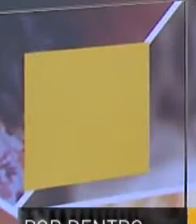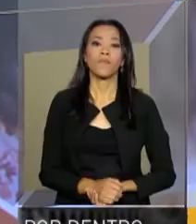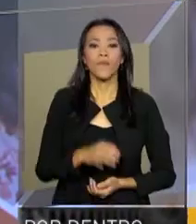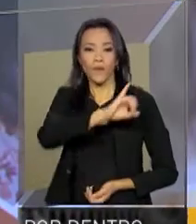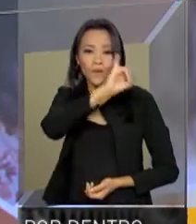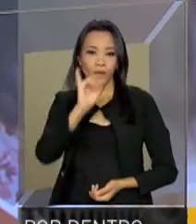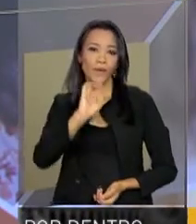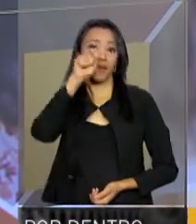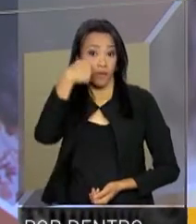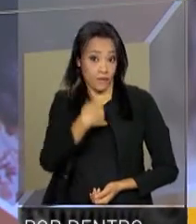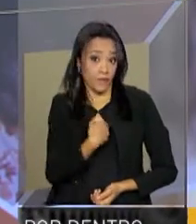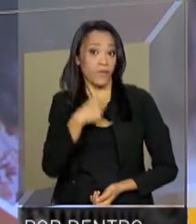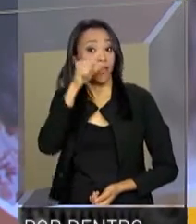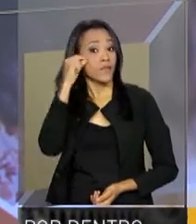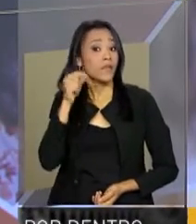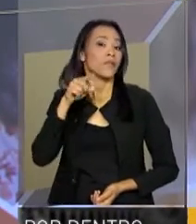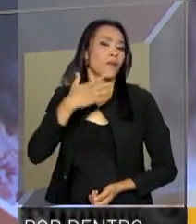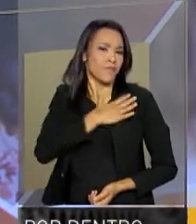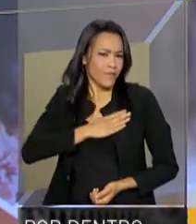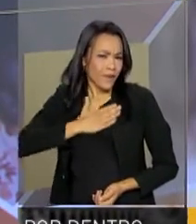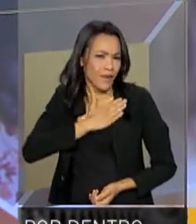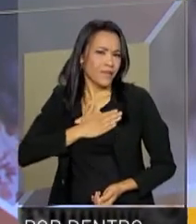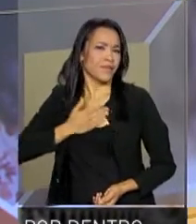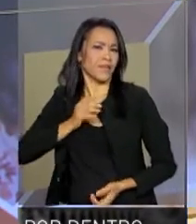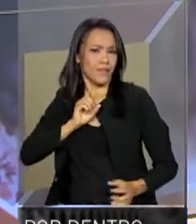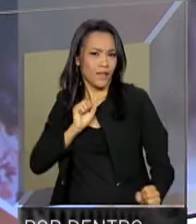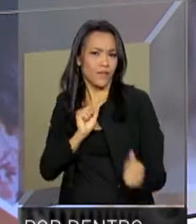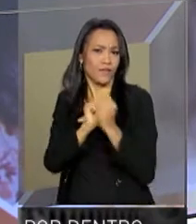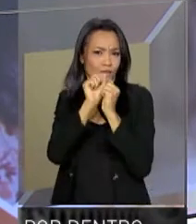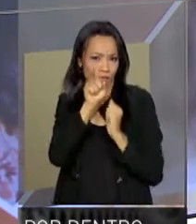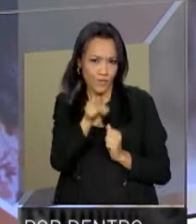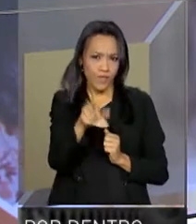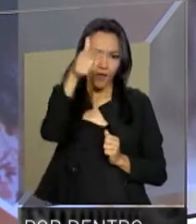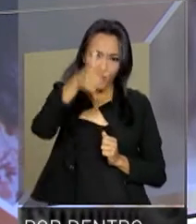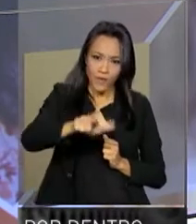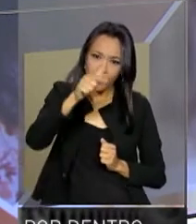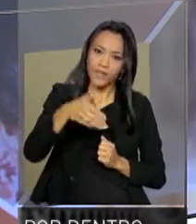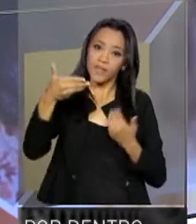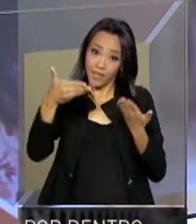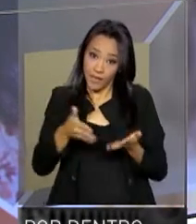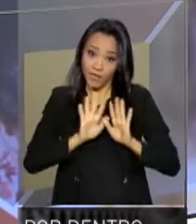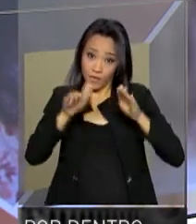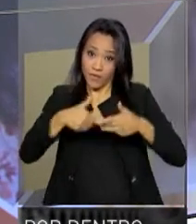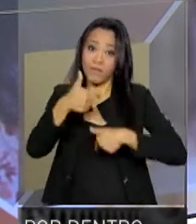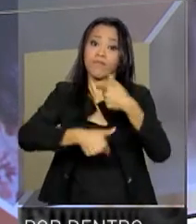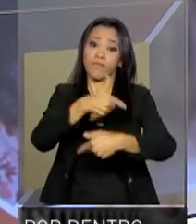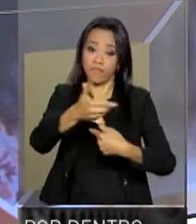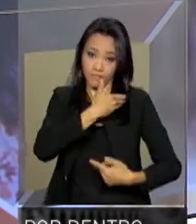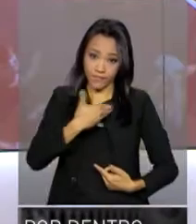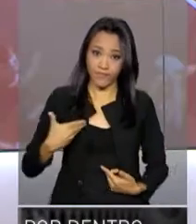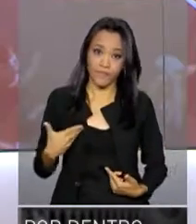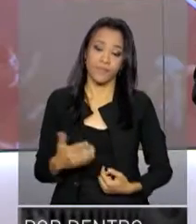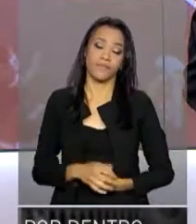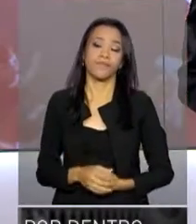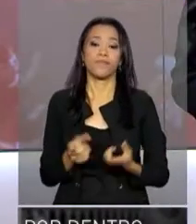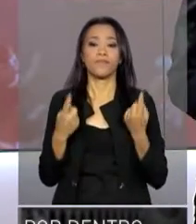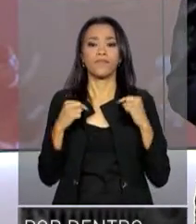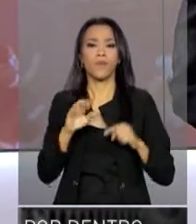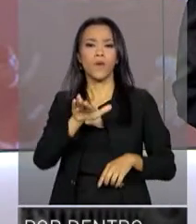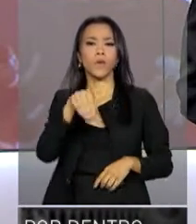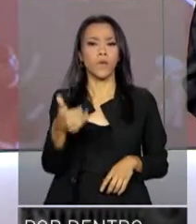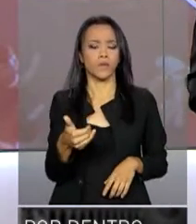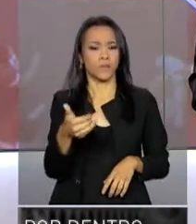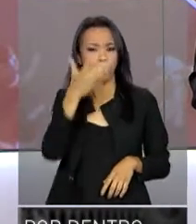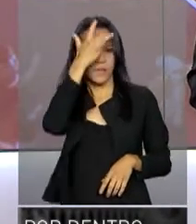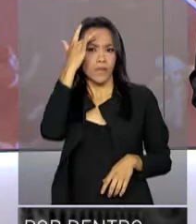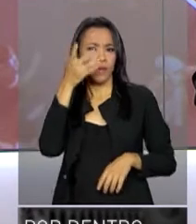Olá, eu sou Renata Corsini, é um prazer estar com vocês novamente aqui no programa Por Dentro do Governo. Quando o